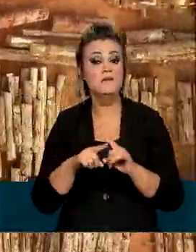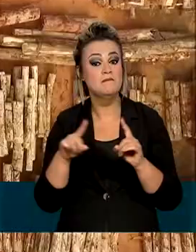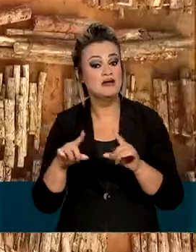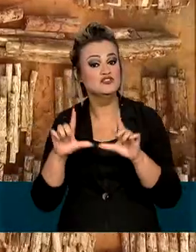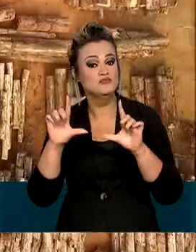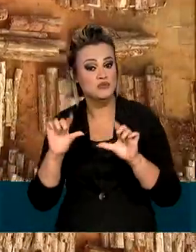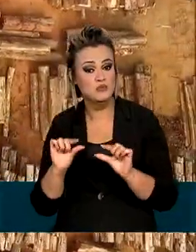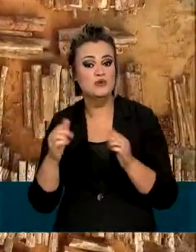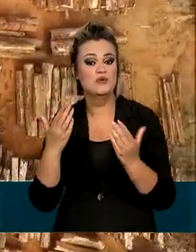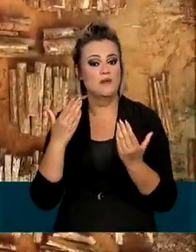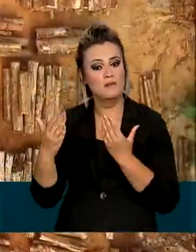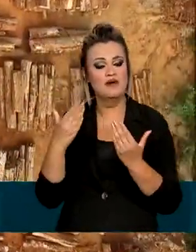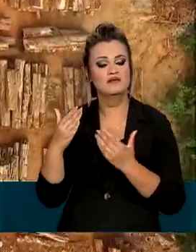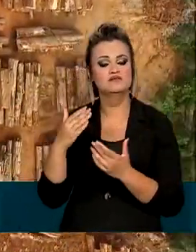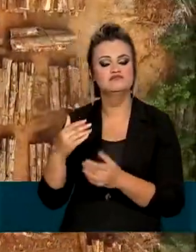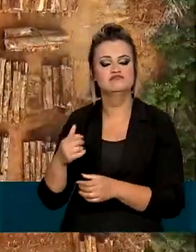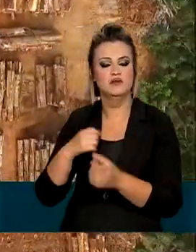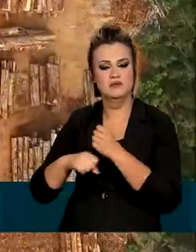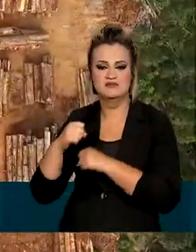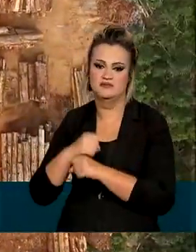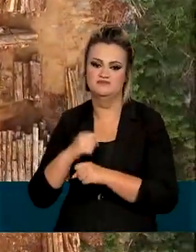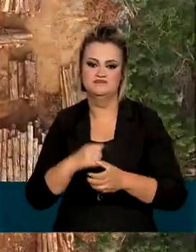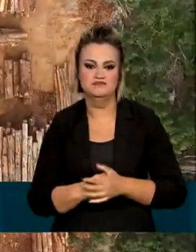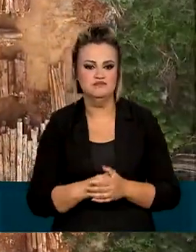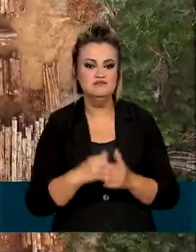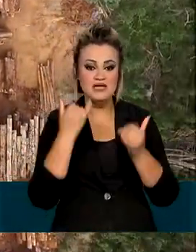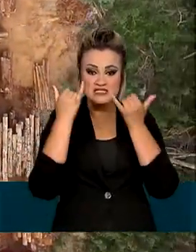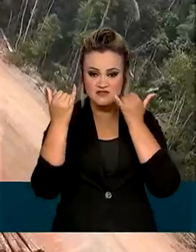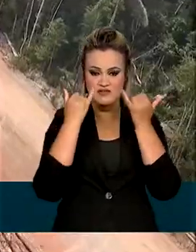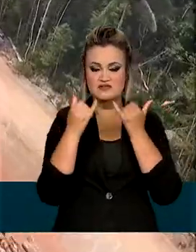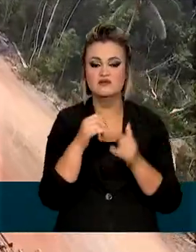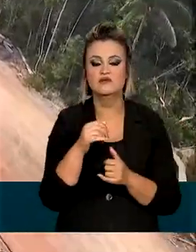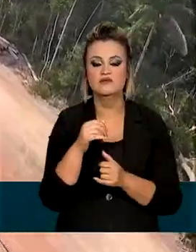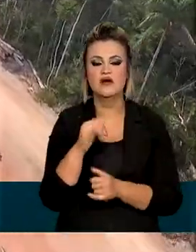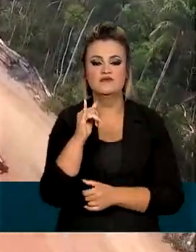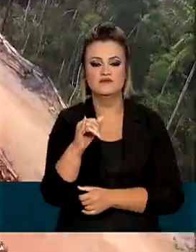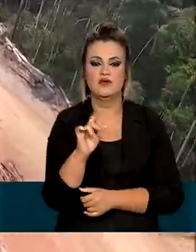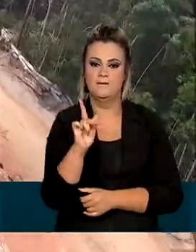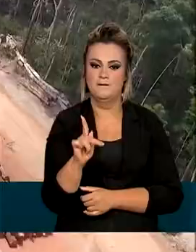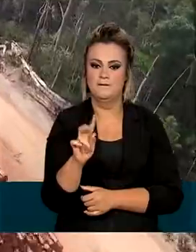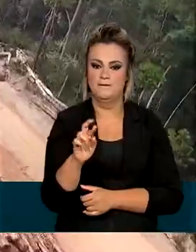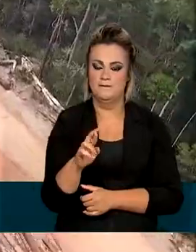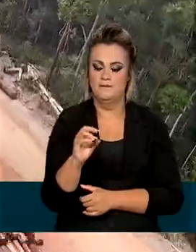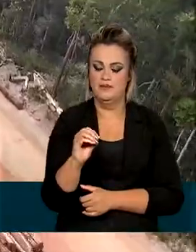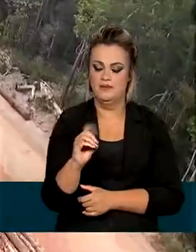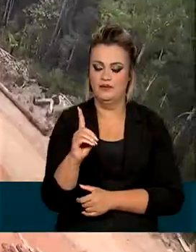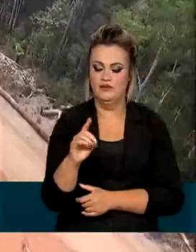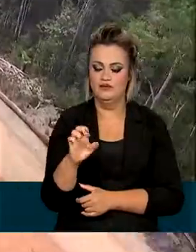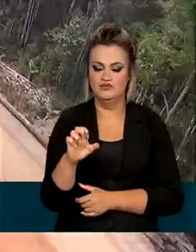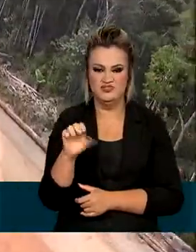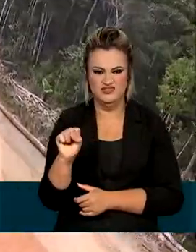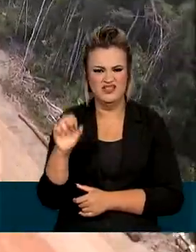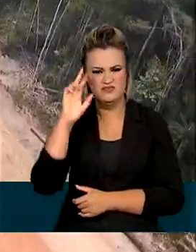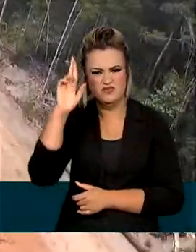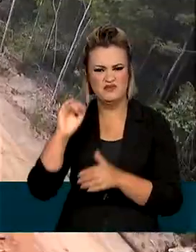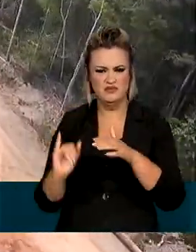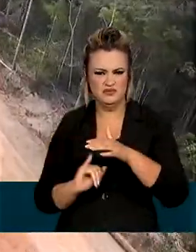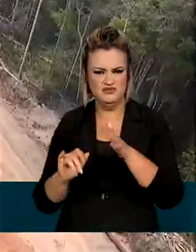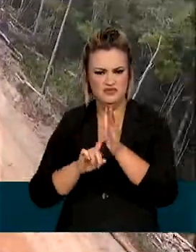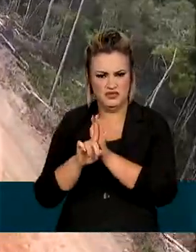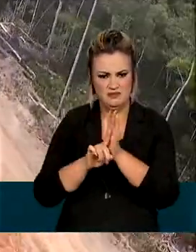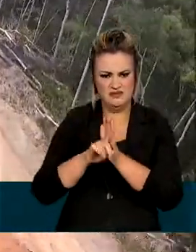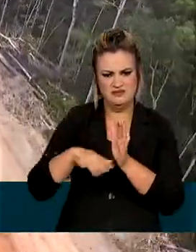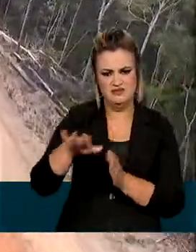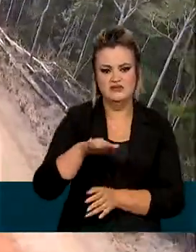menor do que no período anterior. Os dados são do PRODES, sistema coordenado pelo Instituto Nacional de Pesquisas